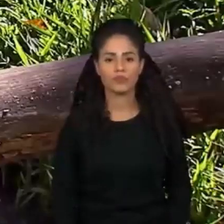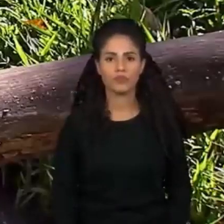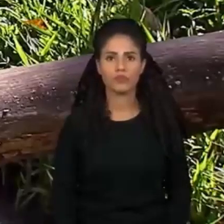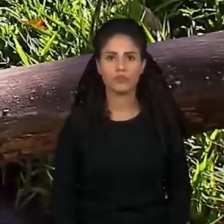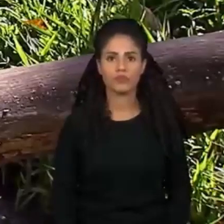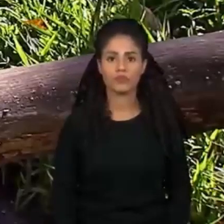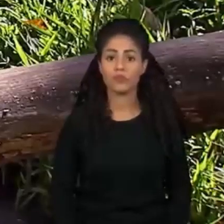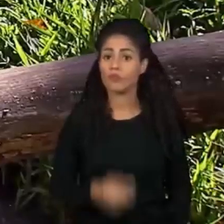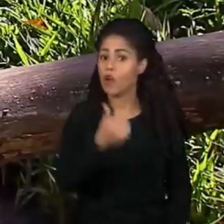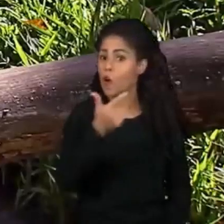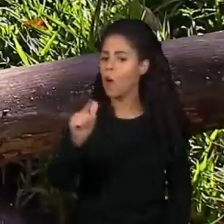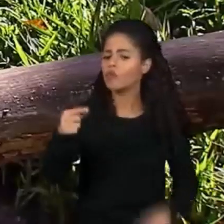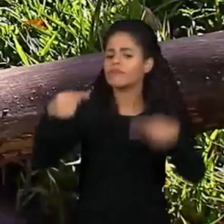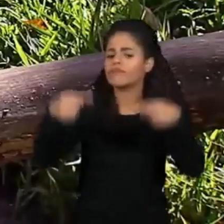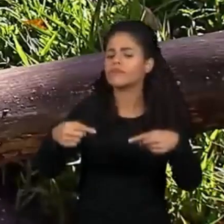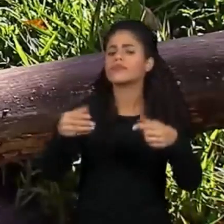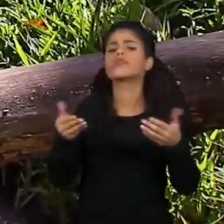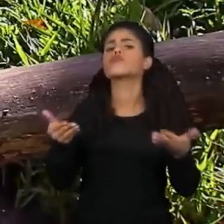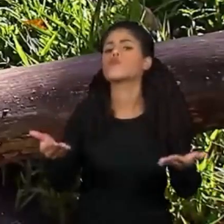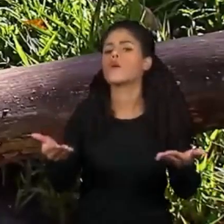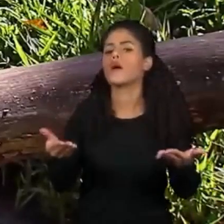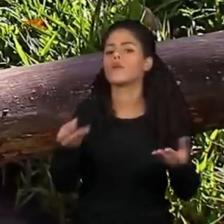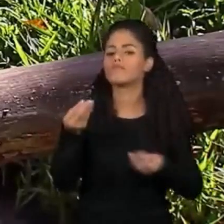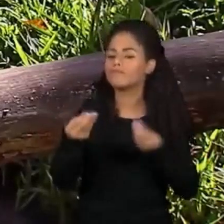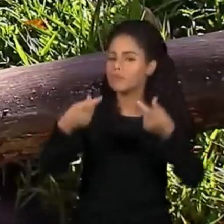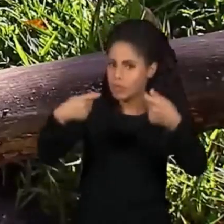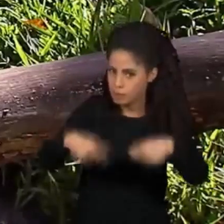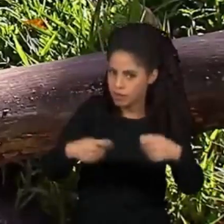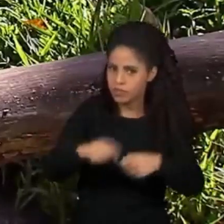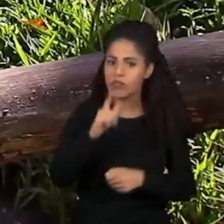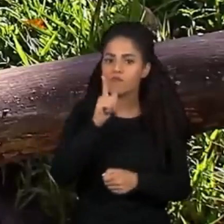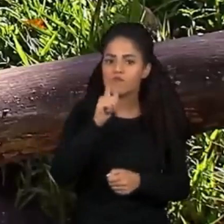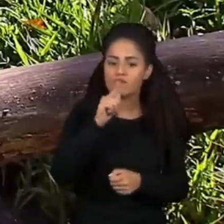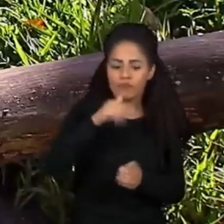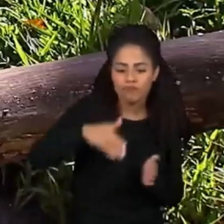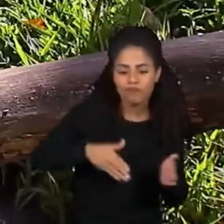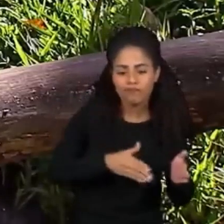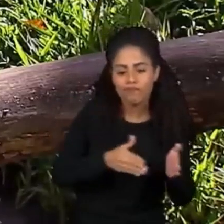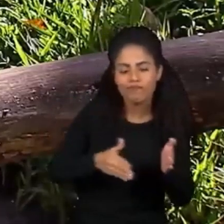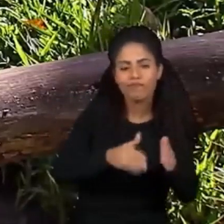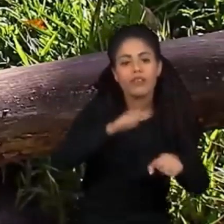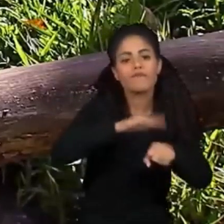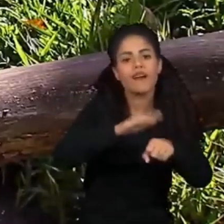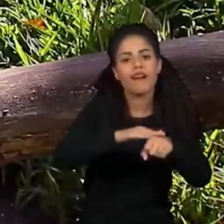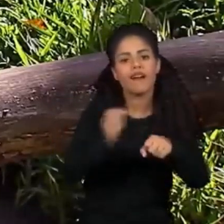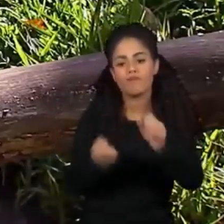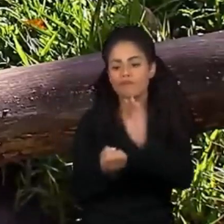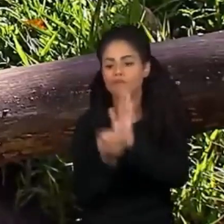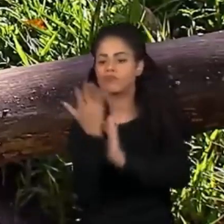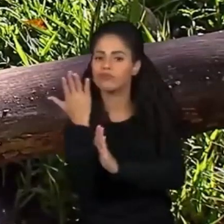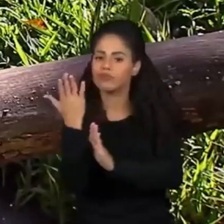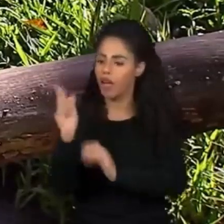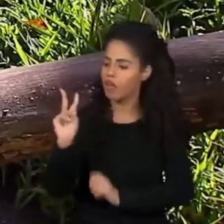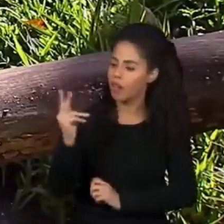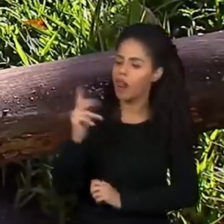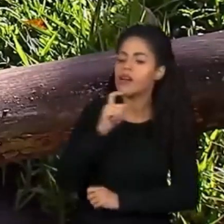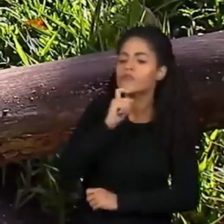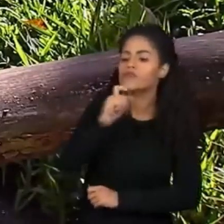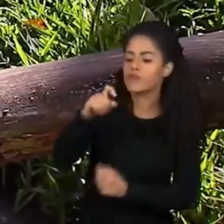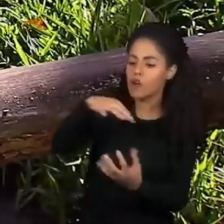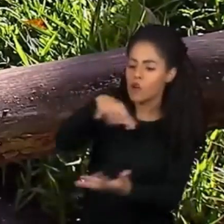Outro desafio é a questão da necessidade de água para a produção do hidrogênio verde, o que poderia gerar